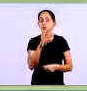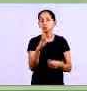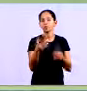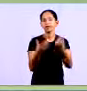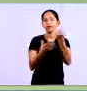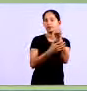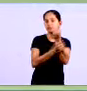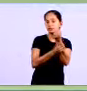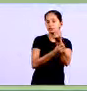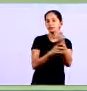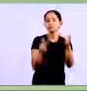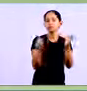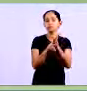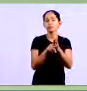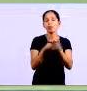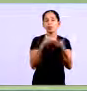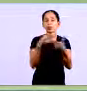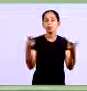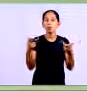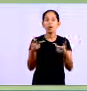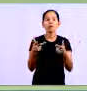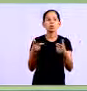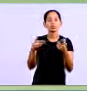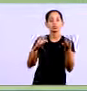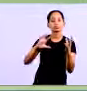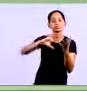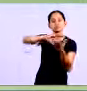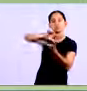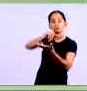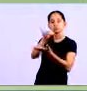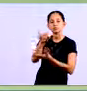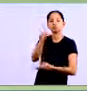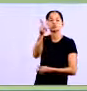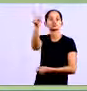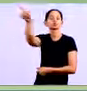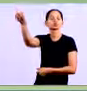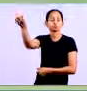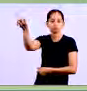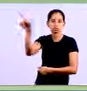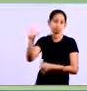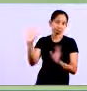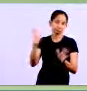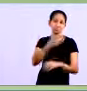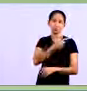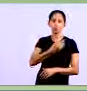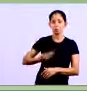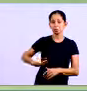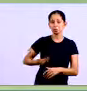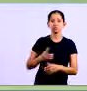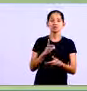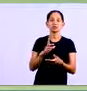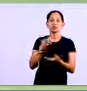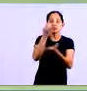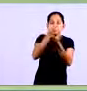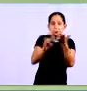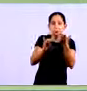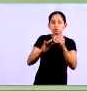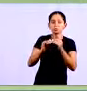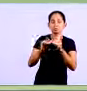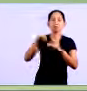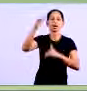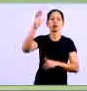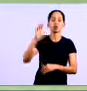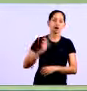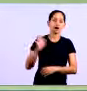acontece de um produto determinado produto ser importado e a gente tem um problema de importação porque o governo aumentou o imposto e coisas desse tipo então você